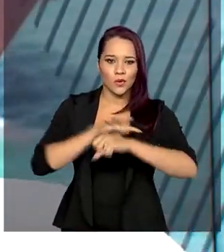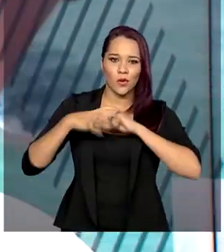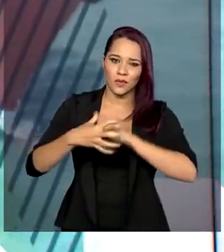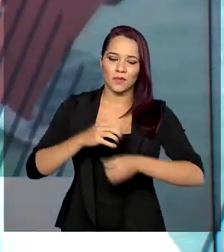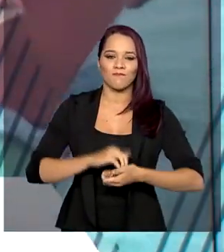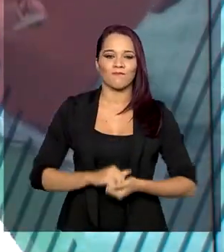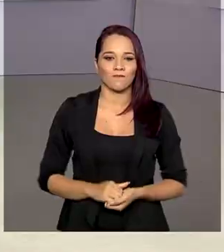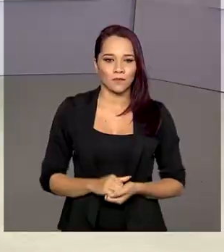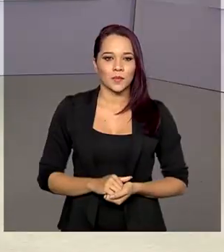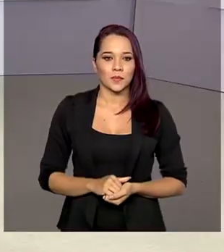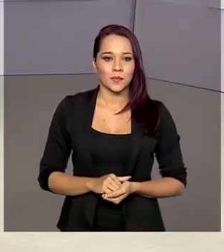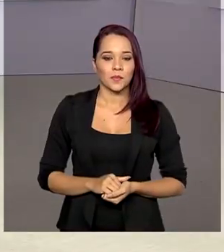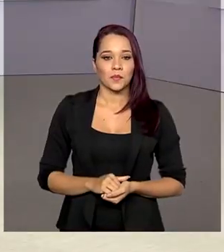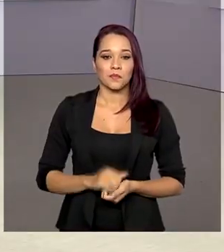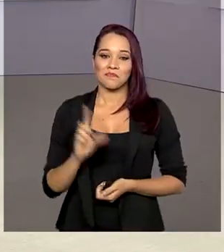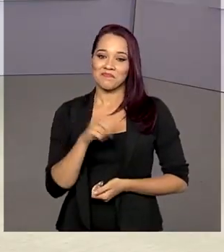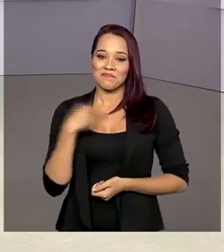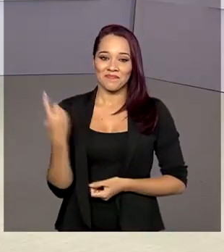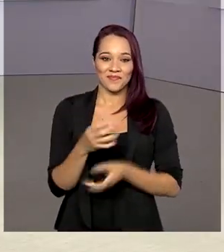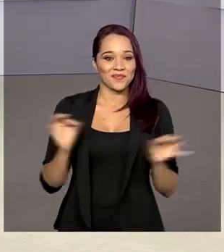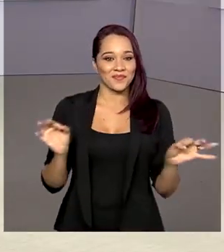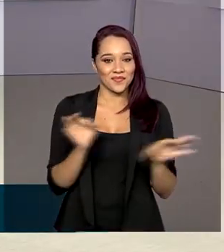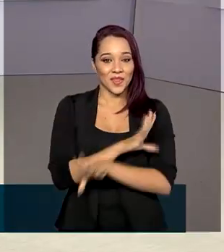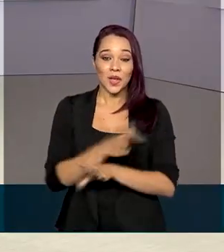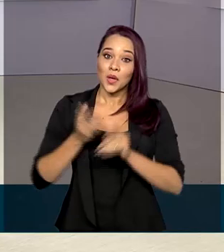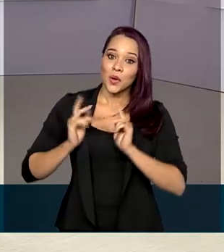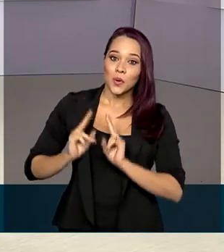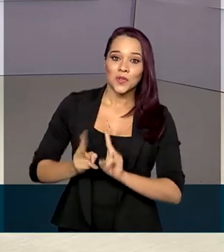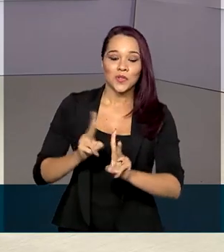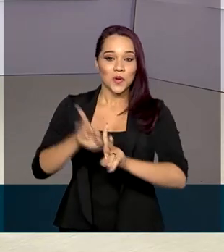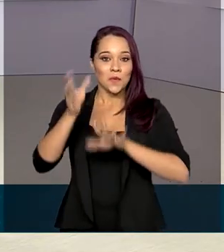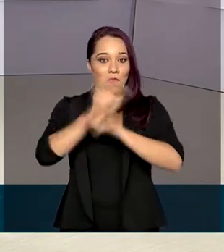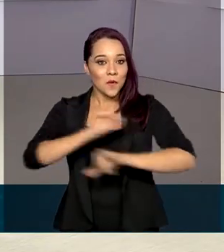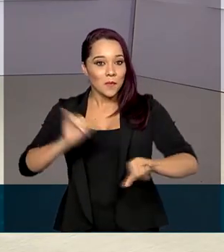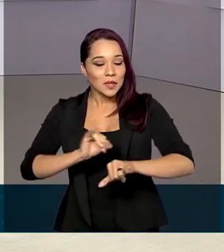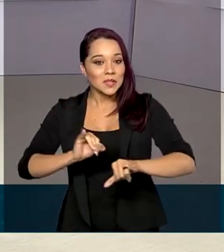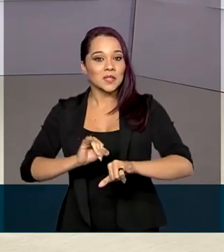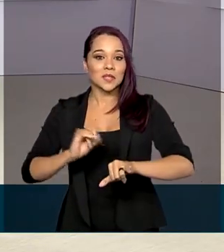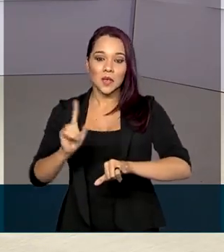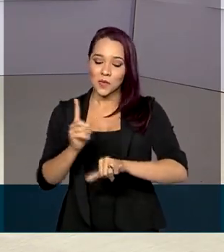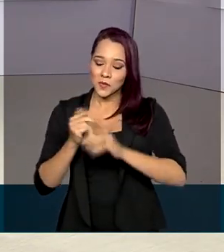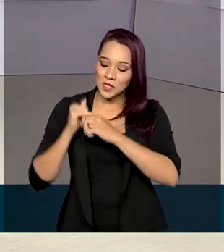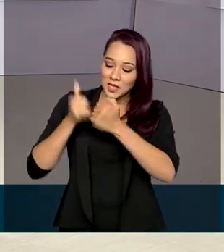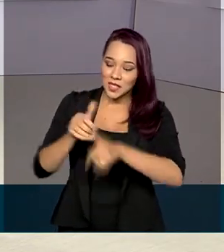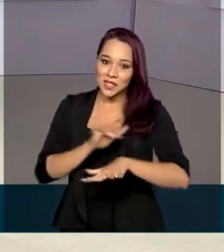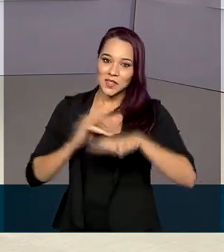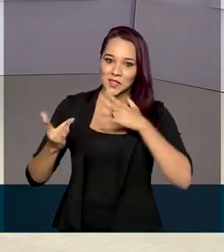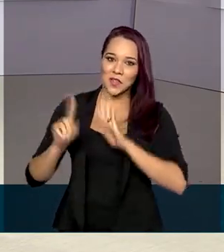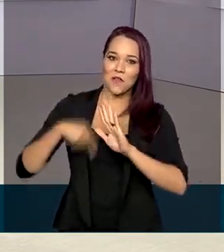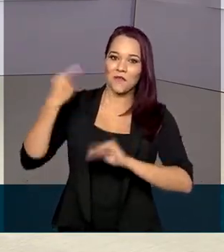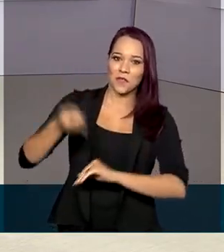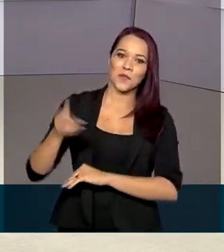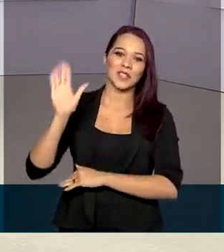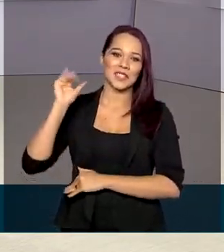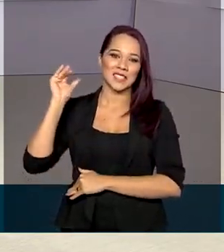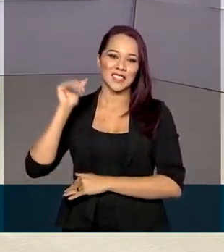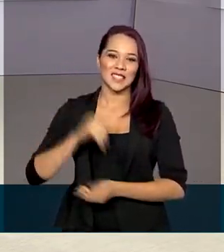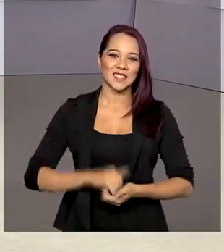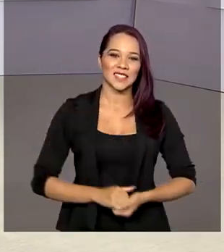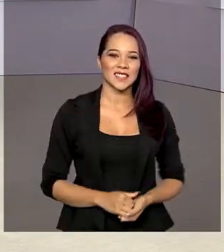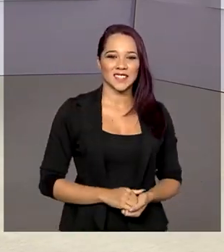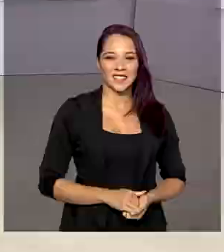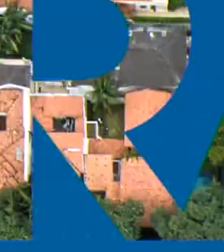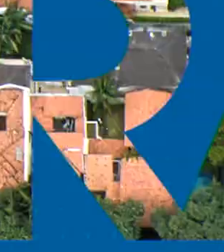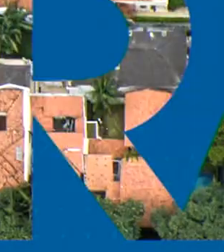novo coronavírus. A gente fica por aqui. Continue bem informado seguindo as nossas redes sociais. Eu volto na próxima edição. Até lá.